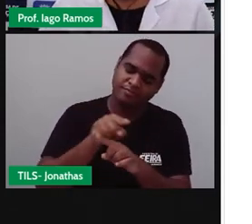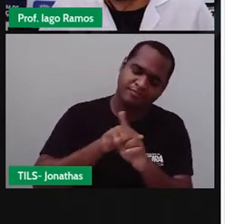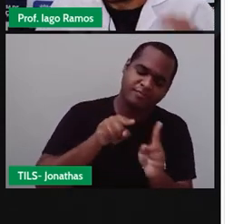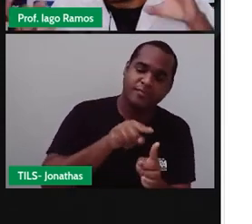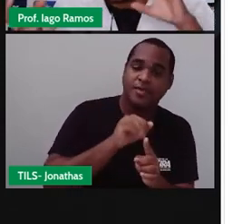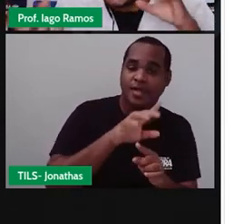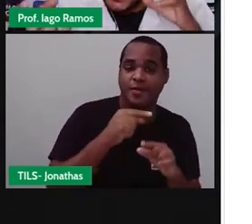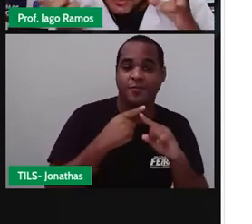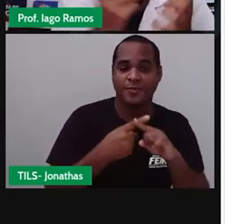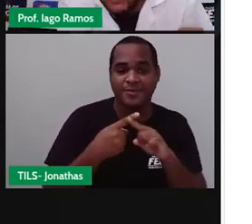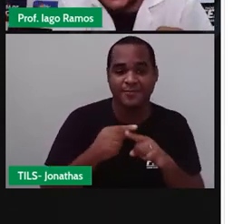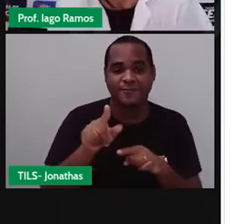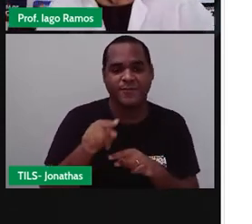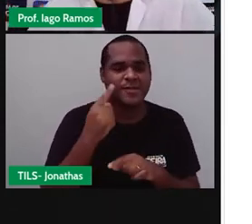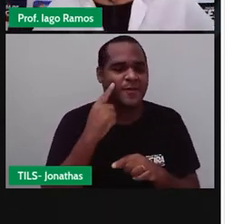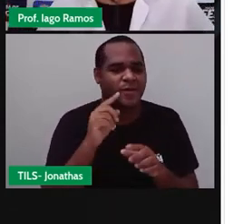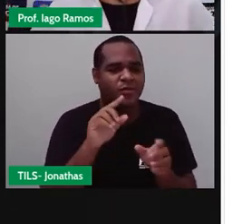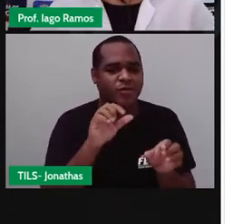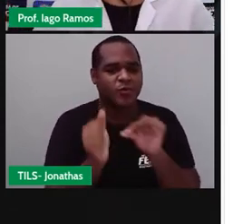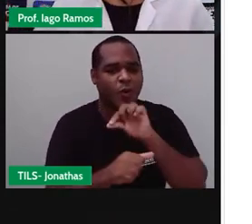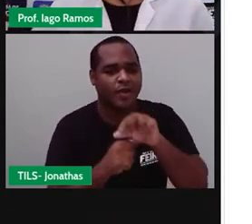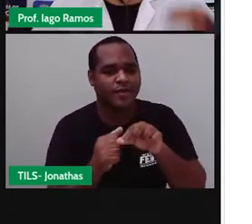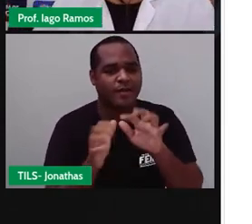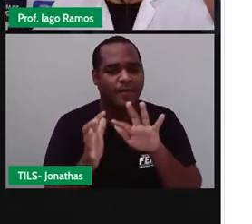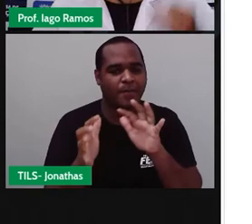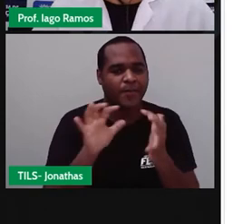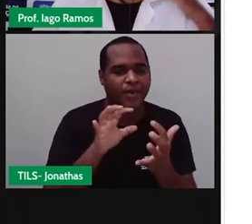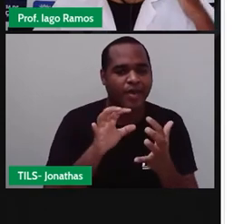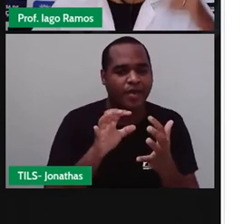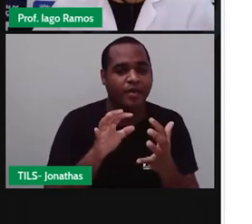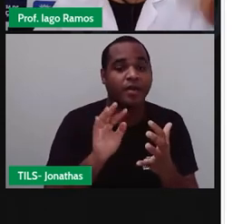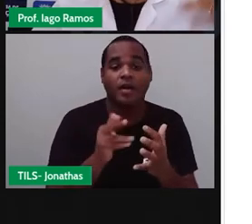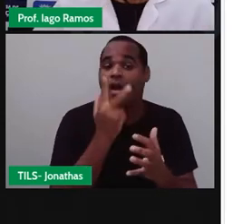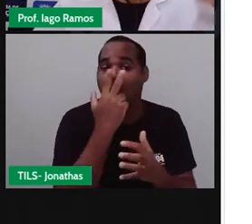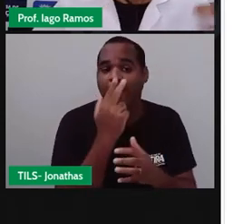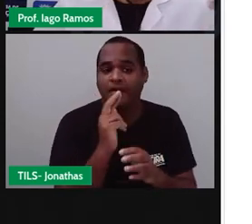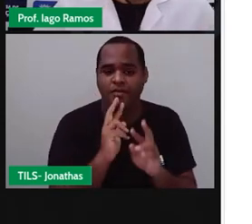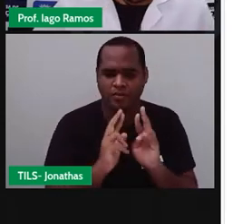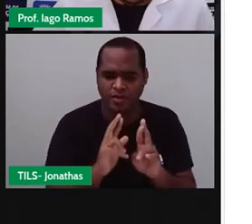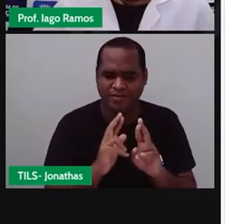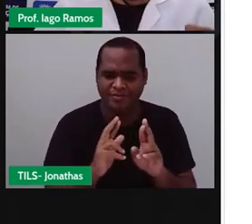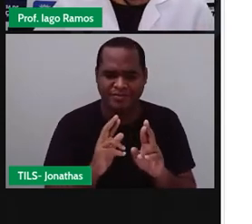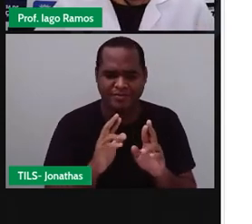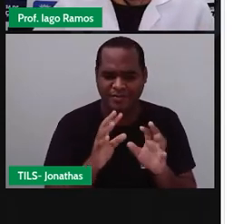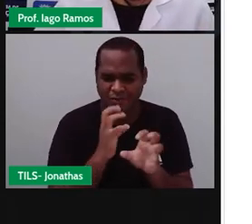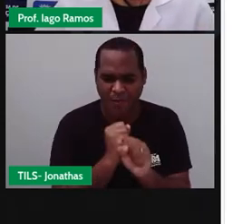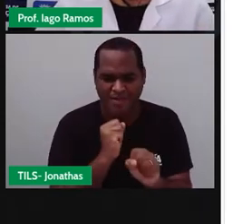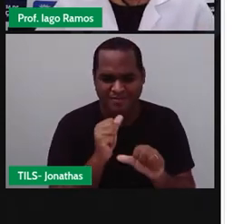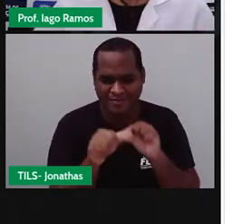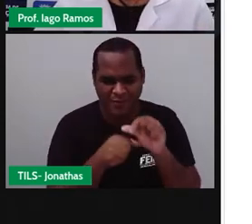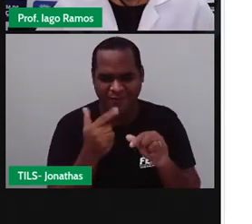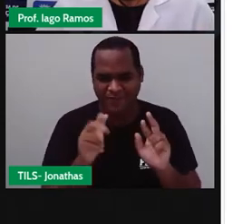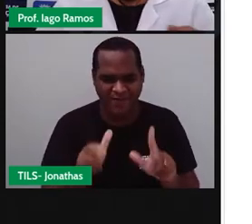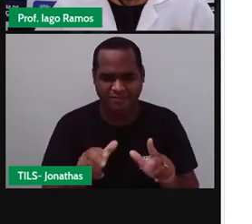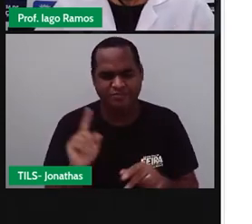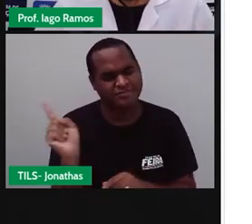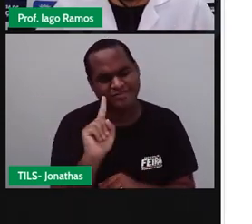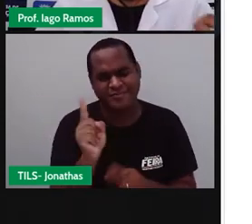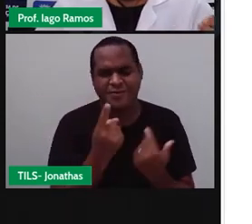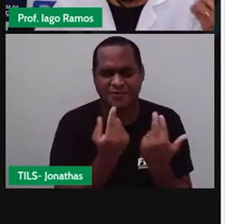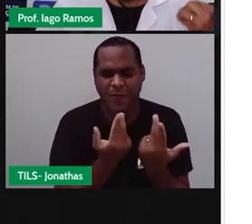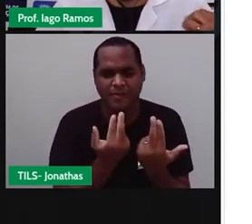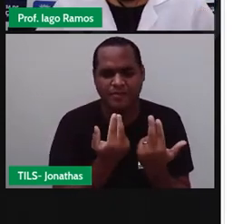multiplicação, se a gente muda a ordem dos fatores, o resultado não se altera, continua sendo o mesmo. Então, 2